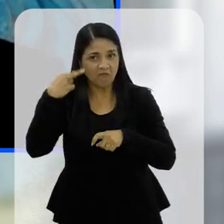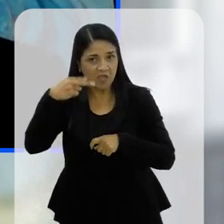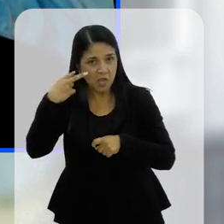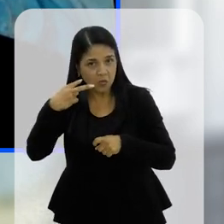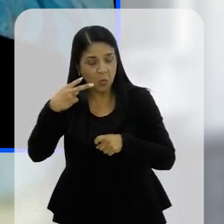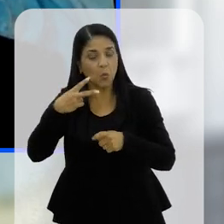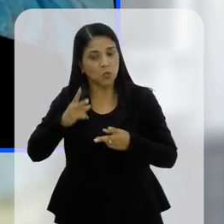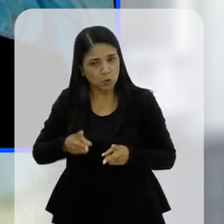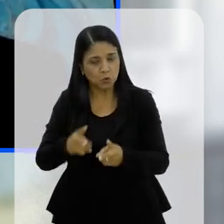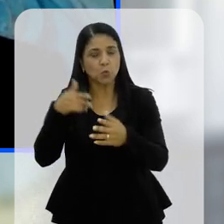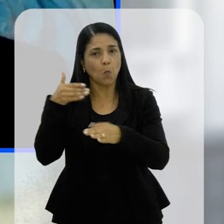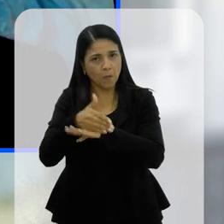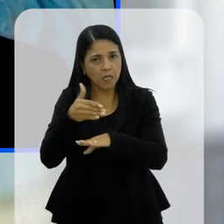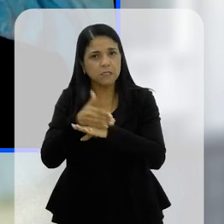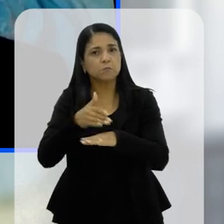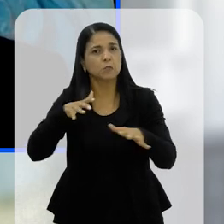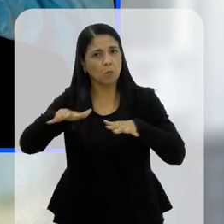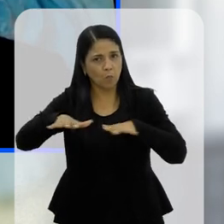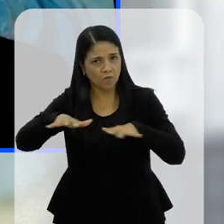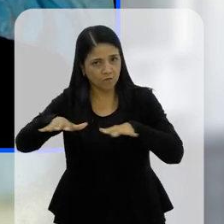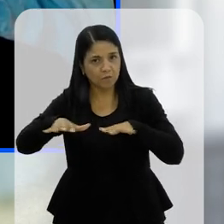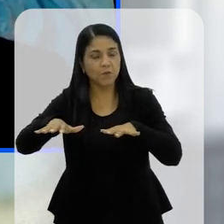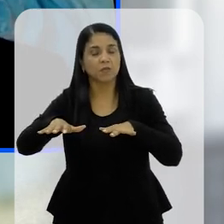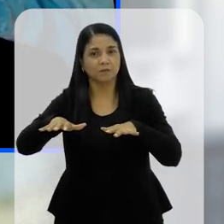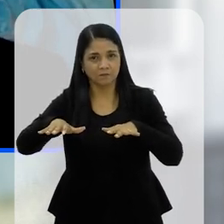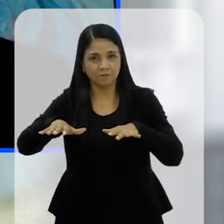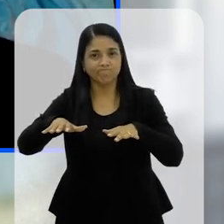também, então é um